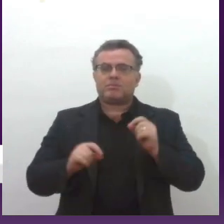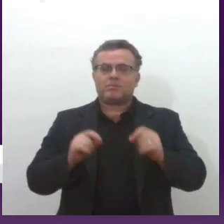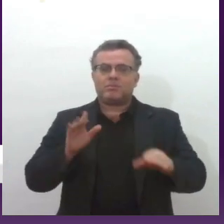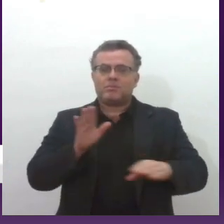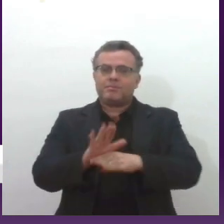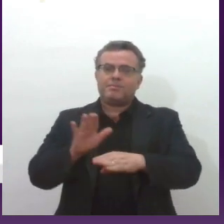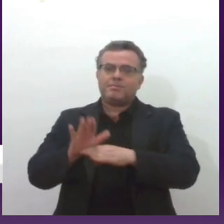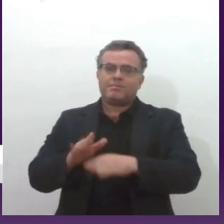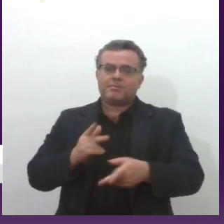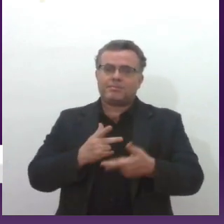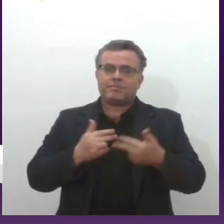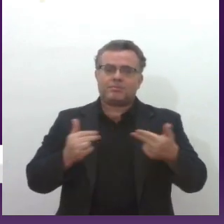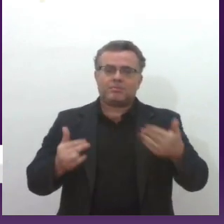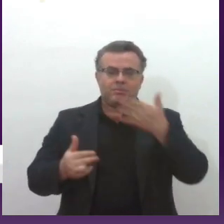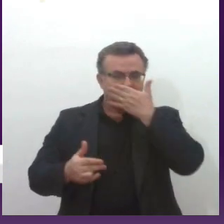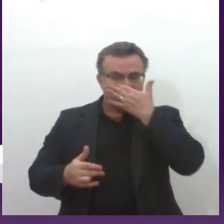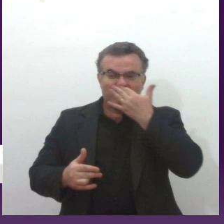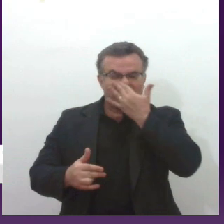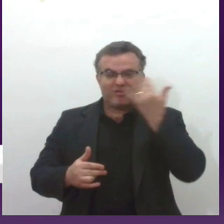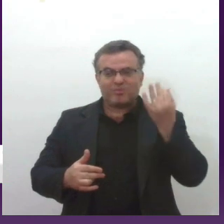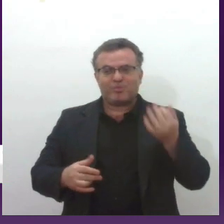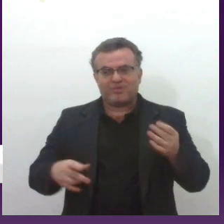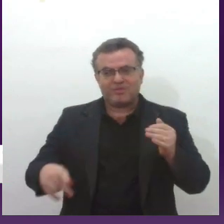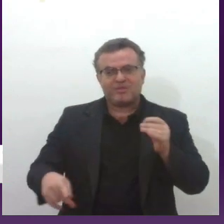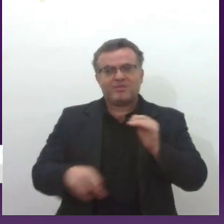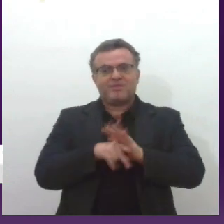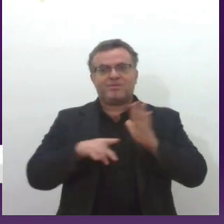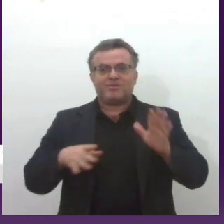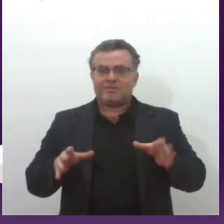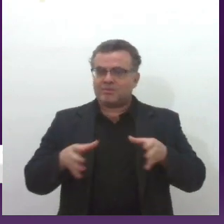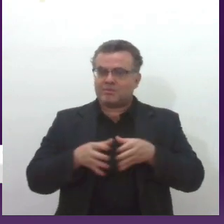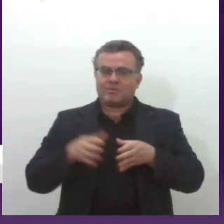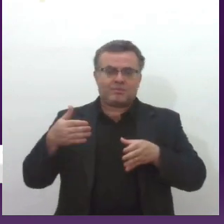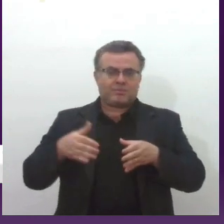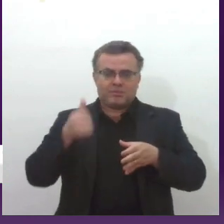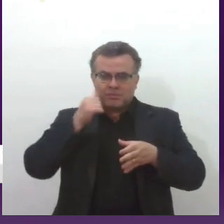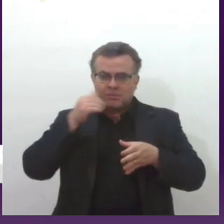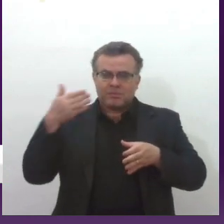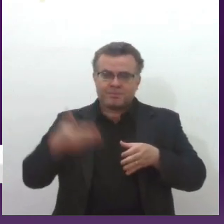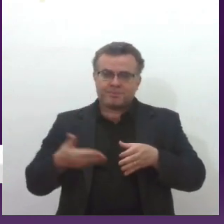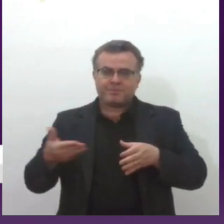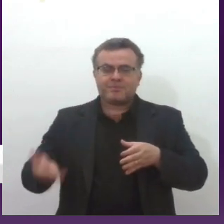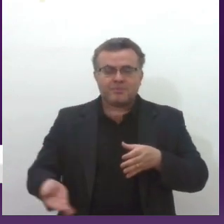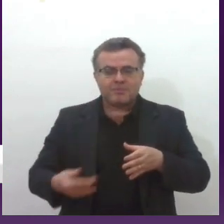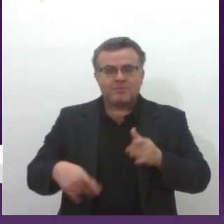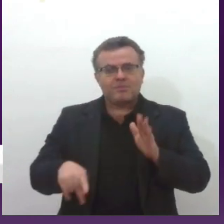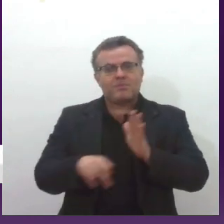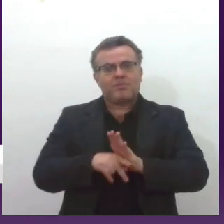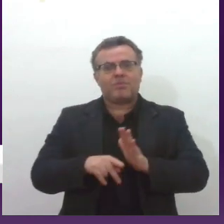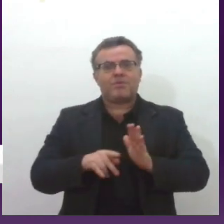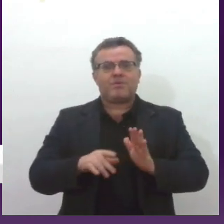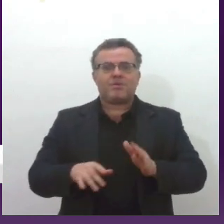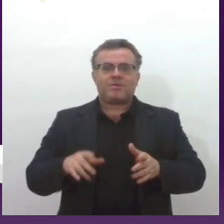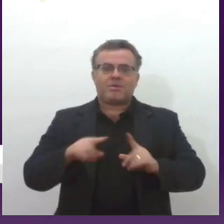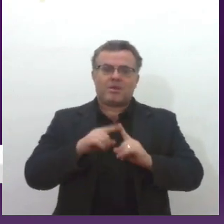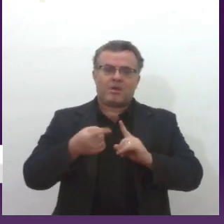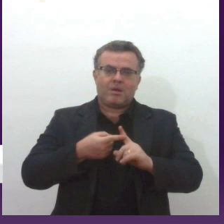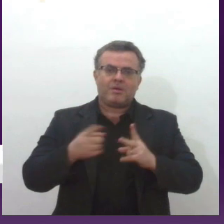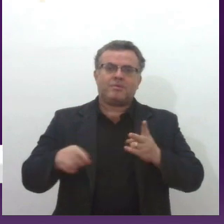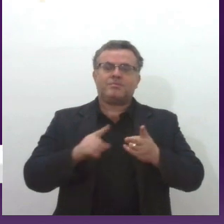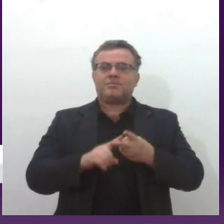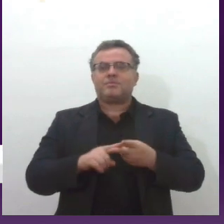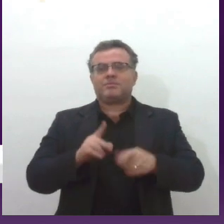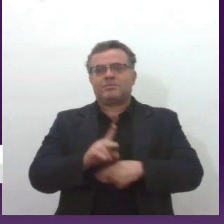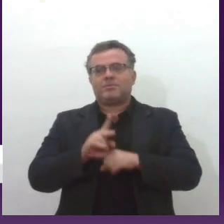de questões que são exclusivamente do corpo feminino, especificidades como gravidez, licença maternidade,